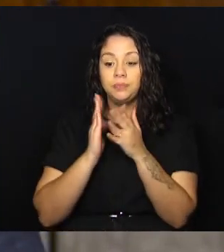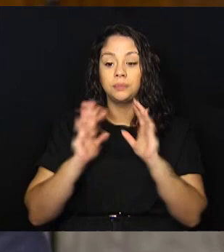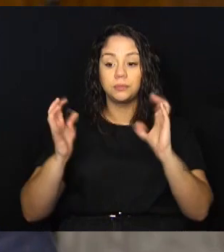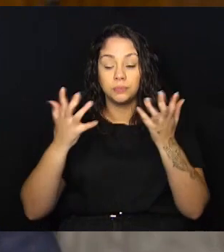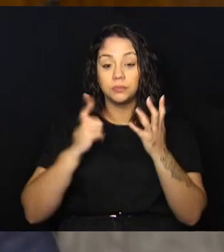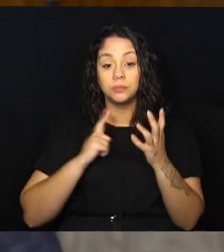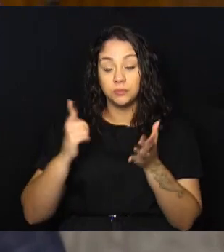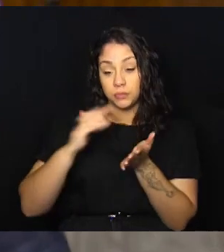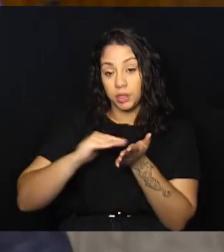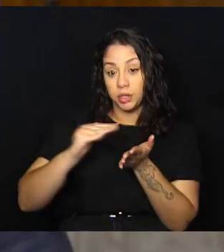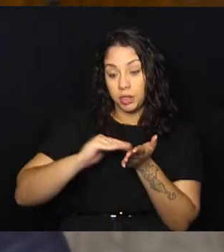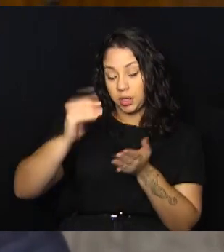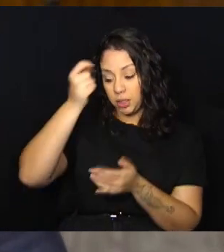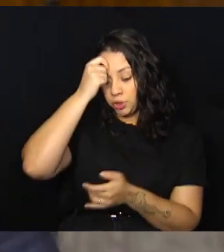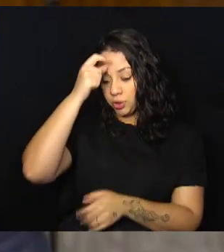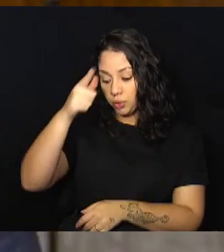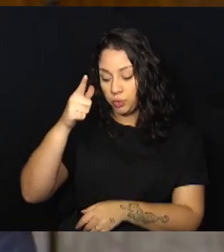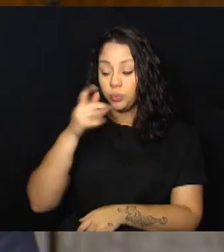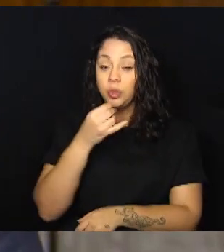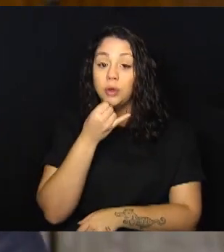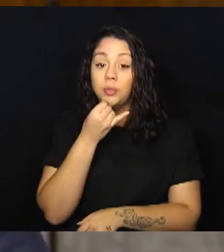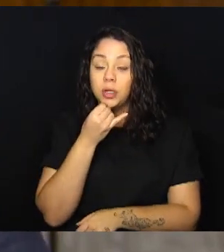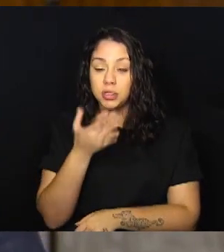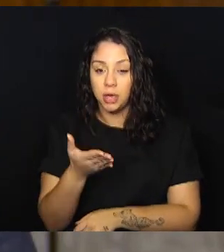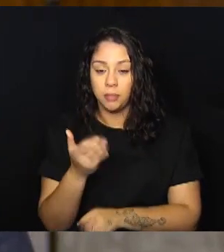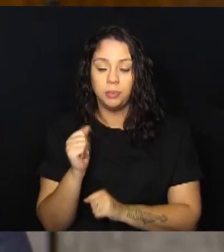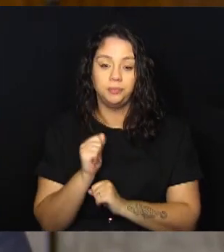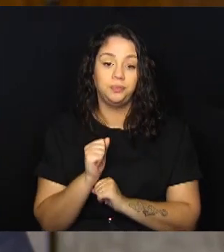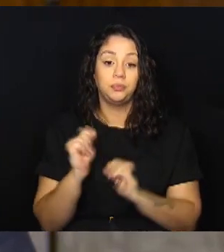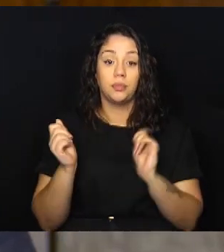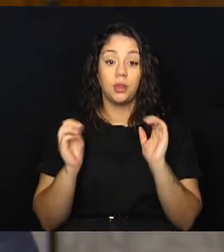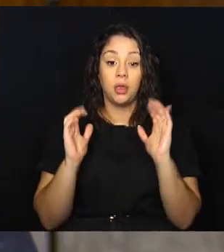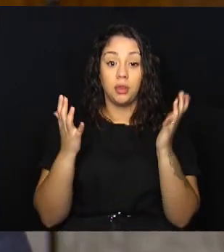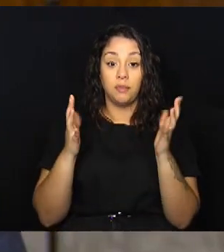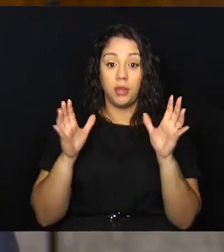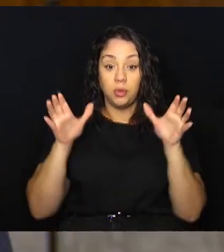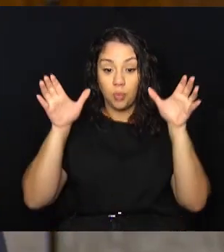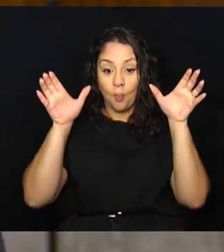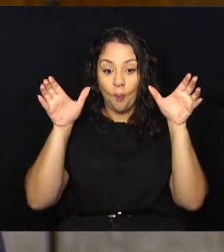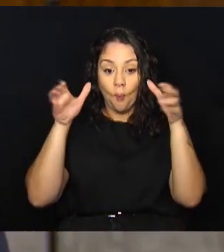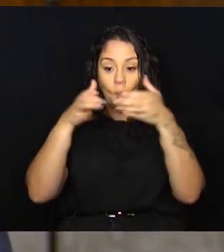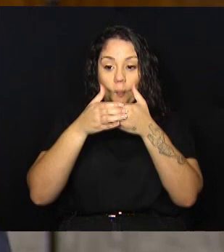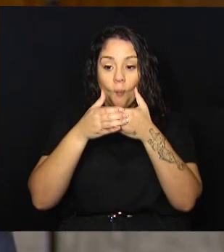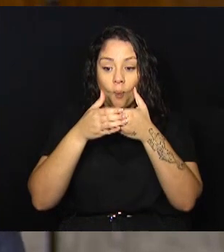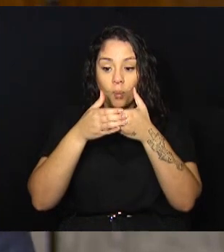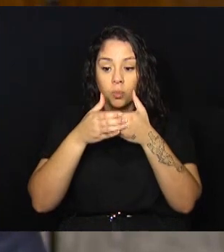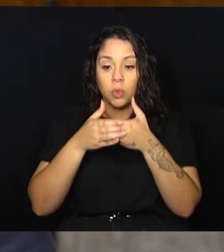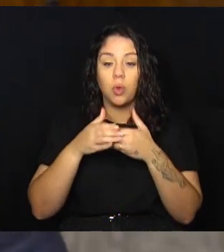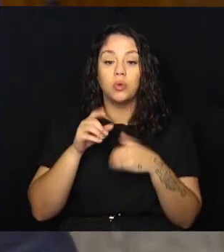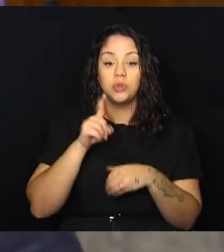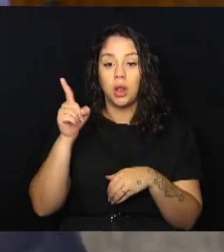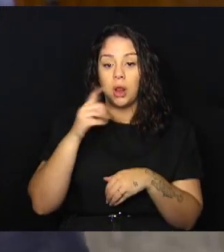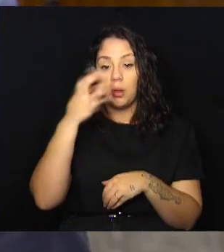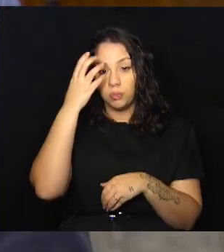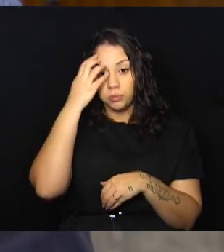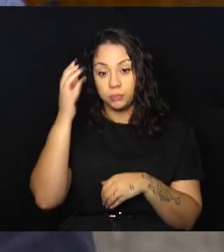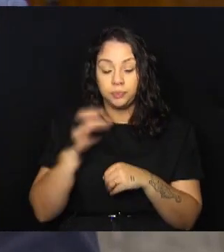relacionado à Secretaria de Cultura, como por exemplo, um evento na concha acústica,